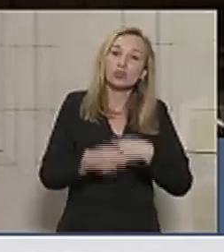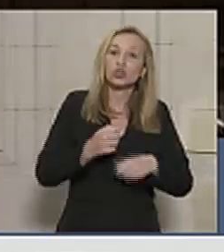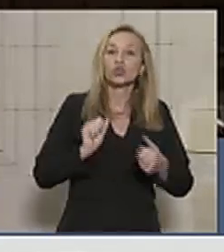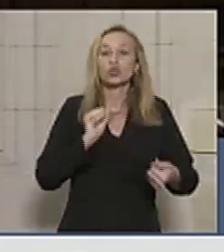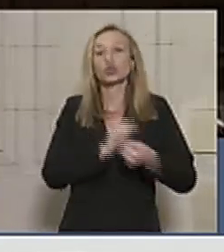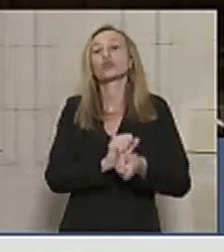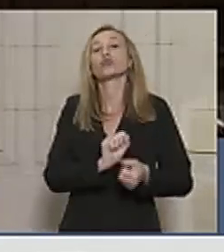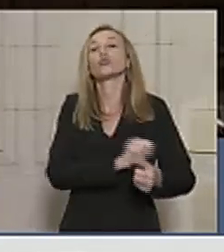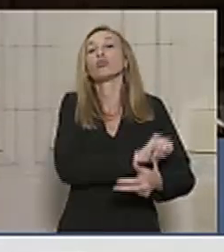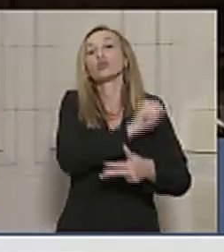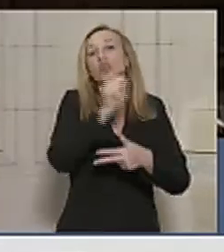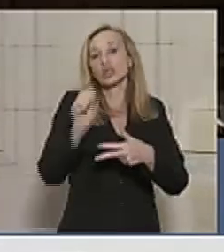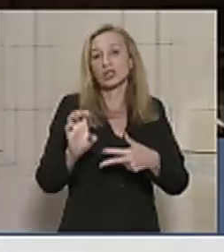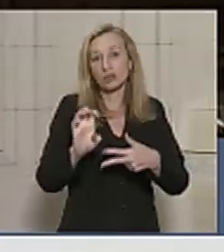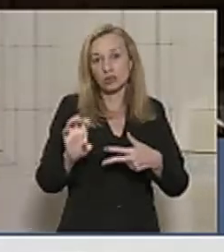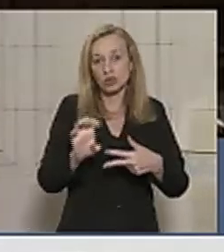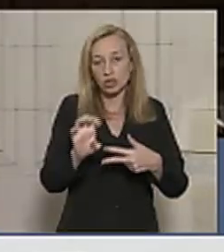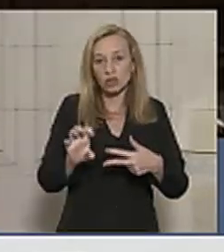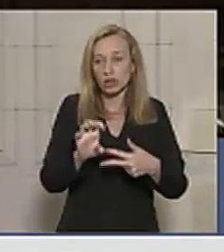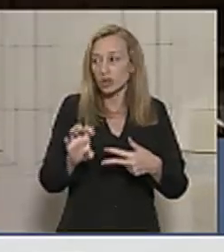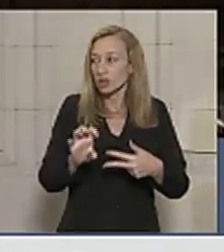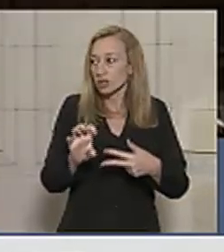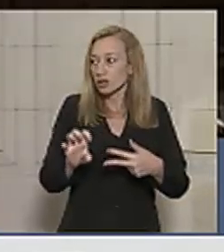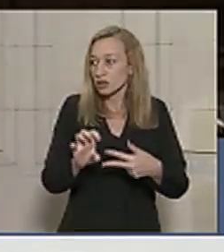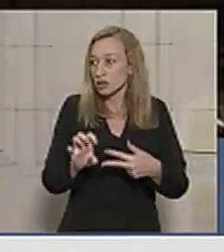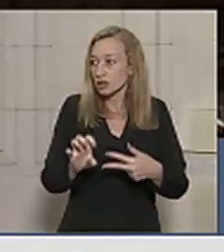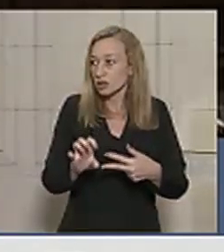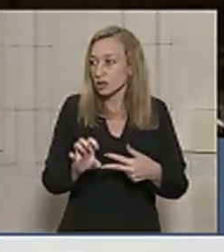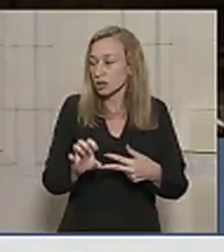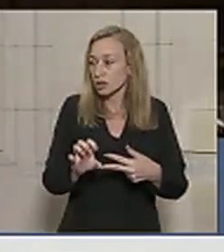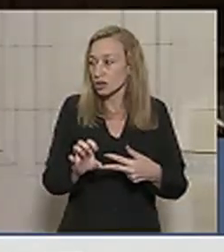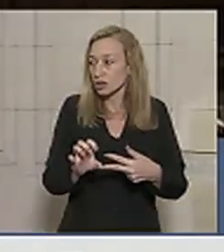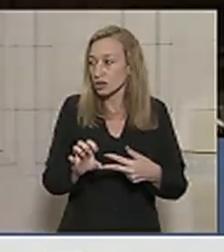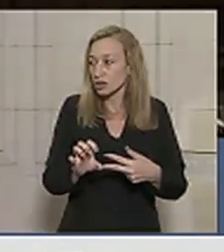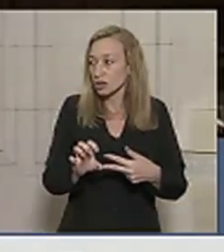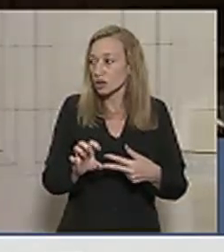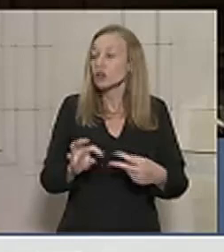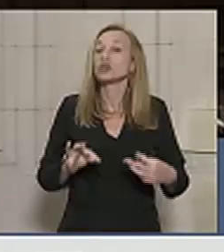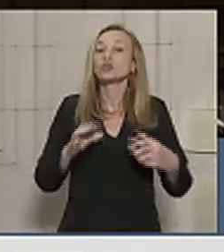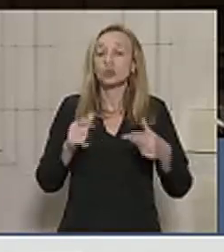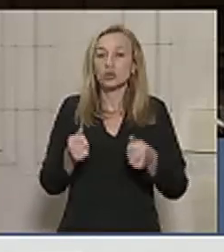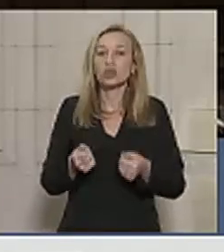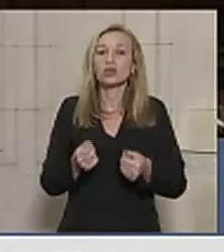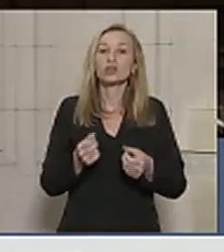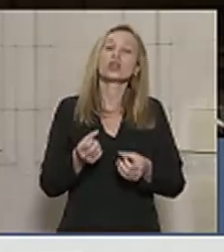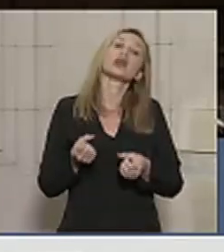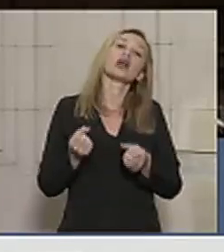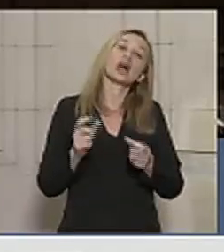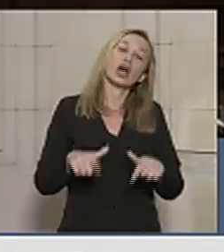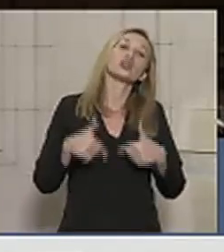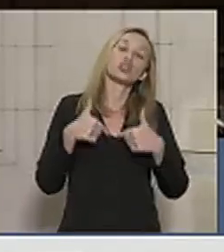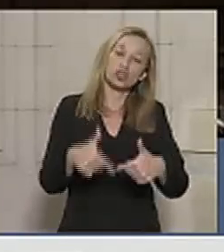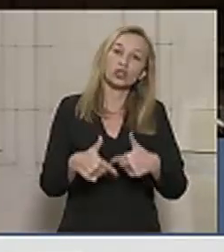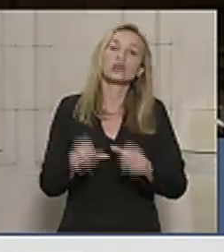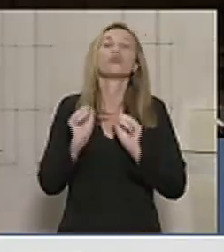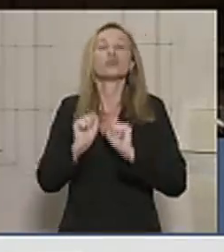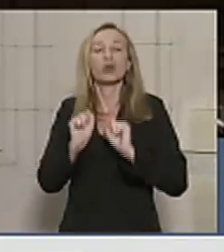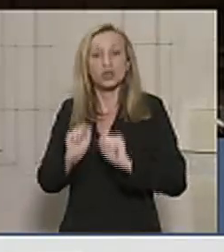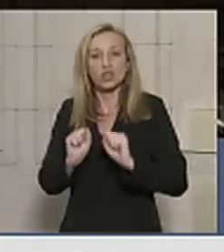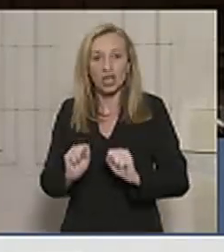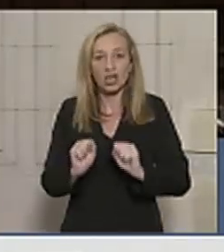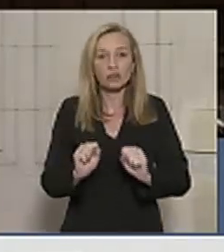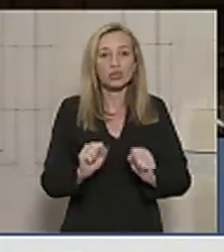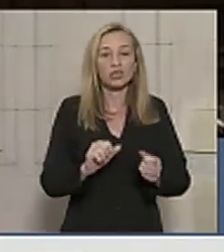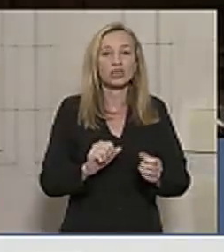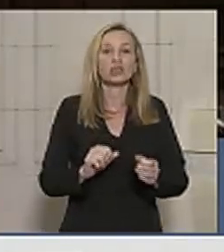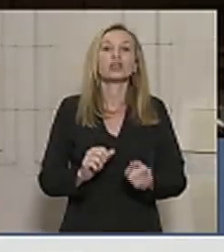Executivo para que o caso da vacância seja resolvido, apurado aos números da vacância e podemos, sem prejuízo